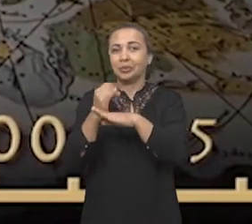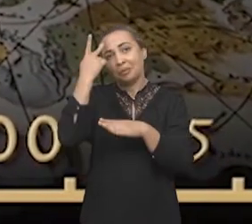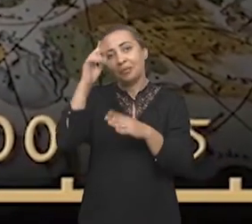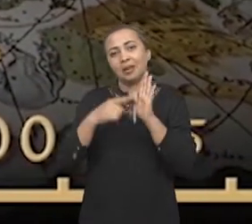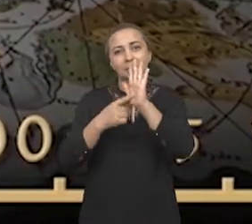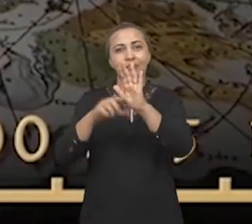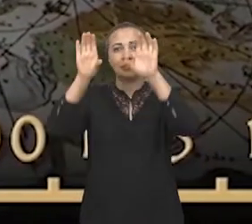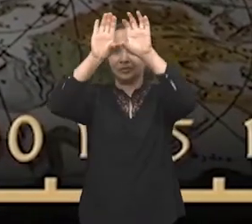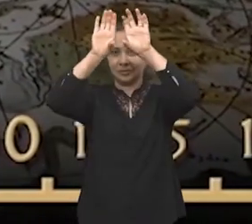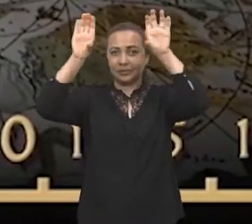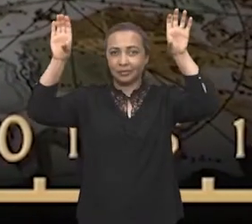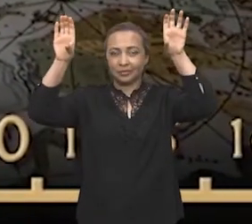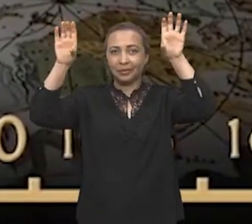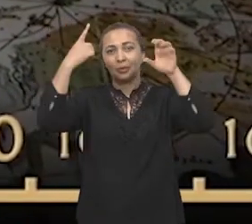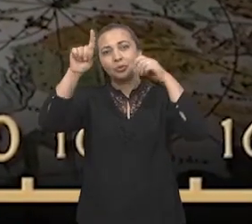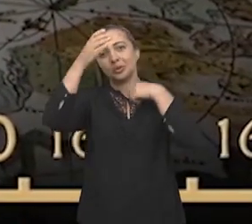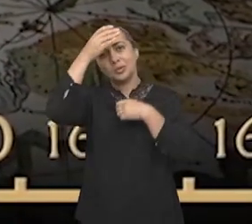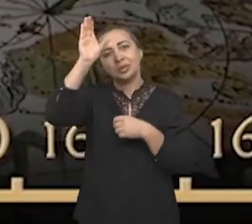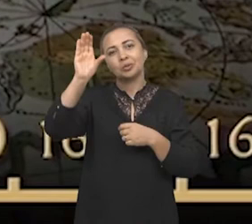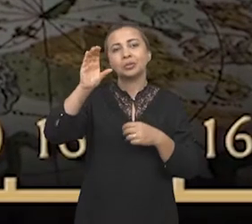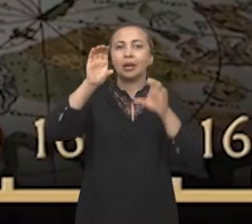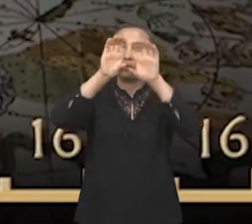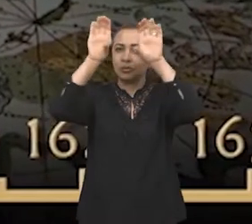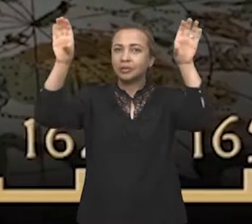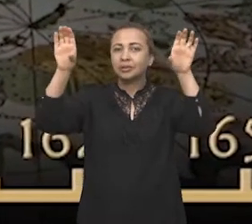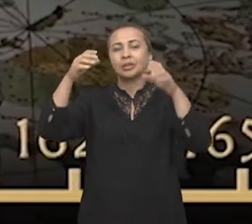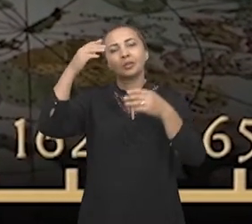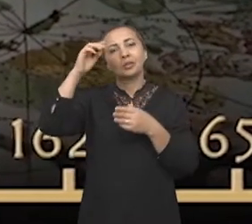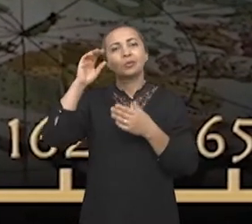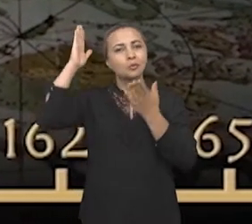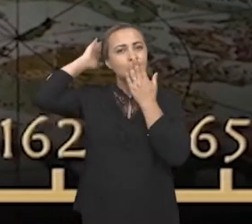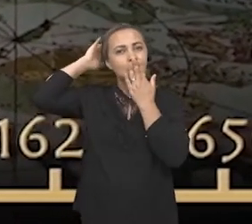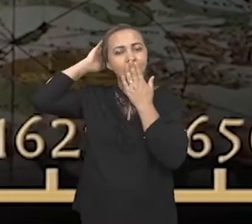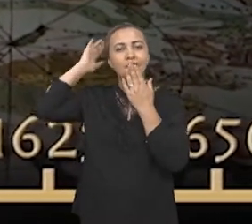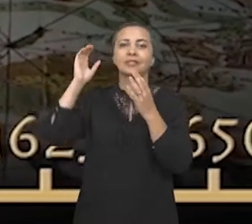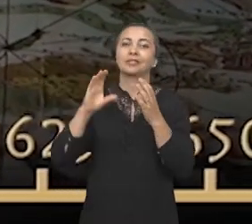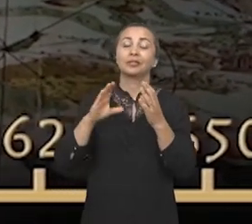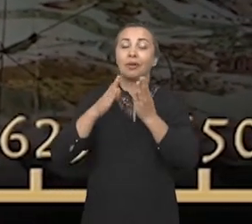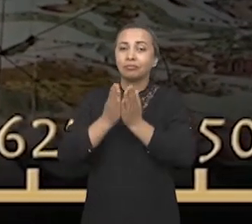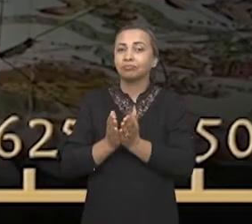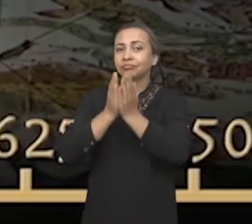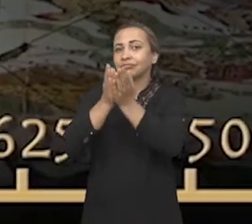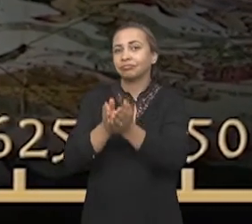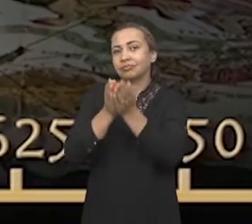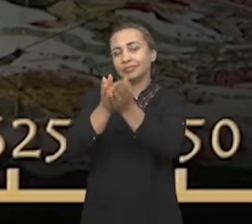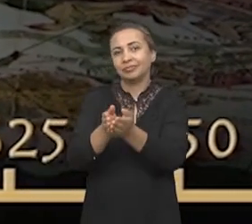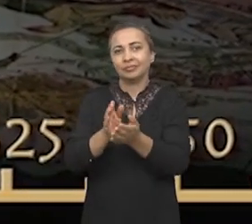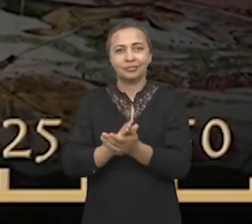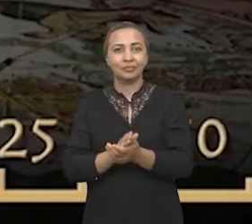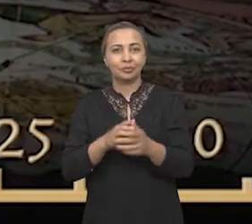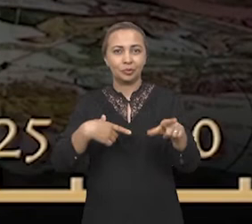céu, o céu de outras culturas, o céu dos índios, o céu dos marinheiros. O trabalho do